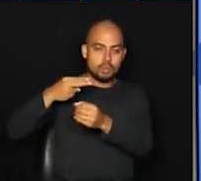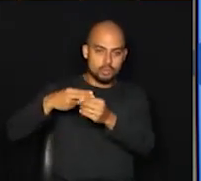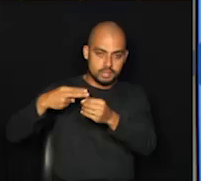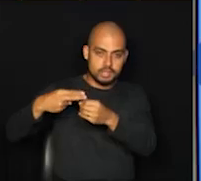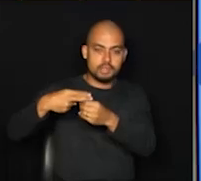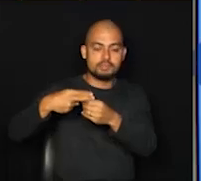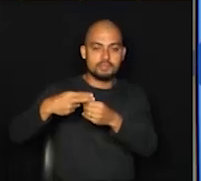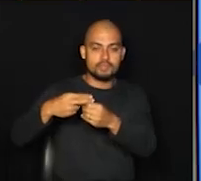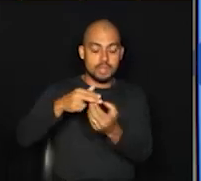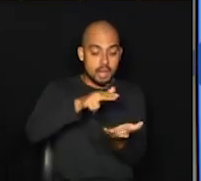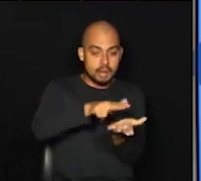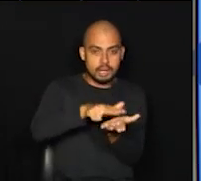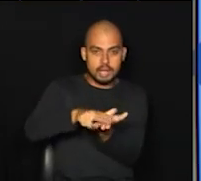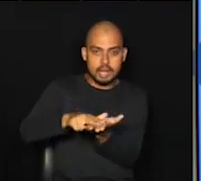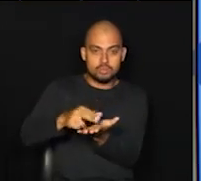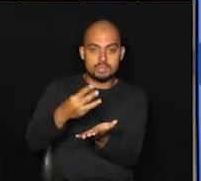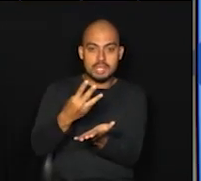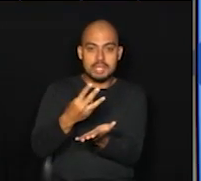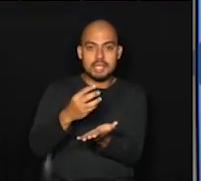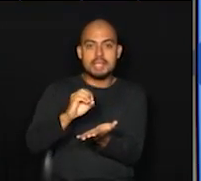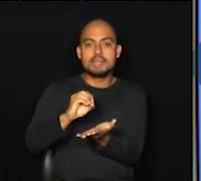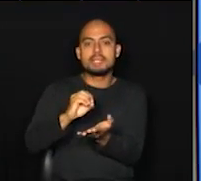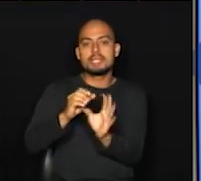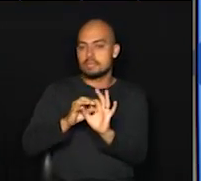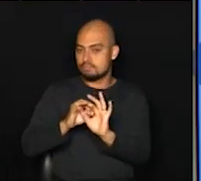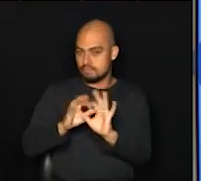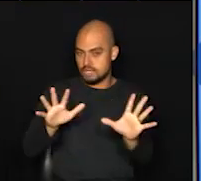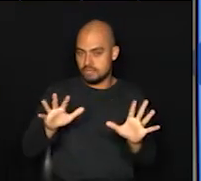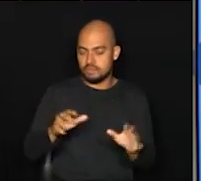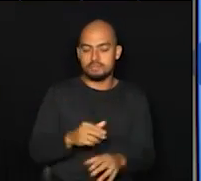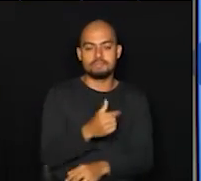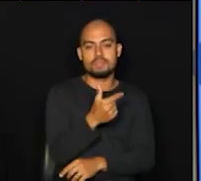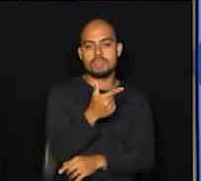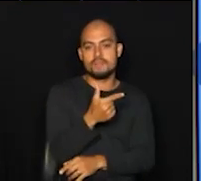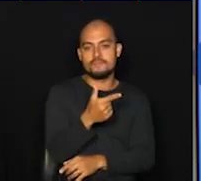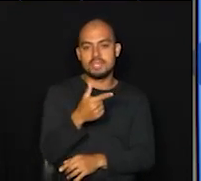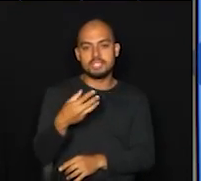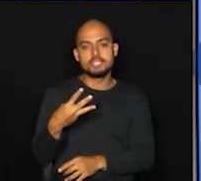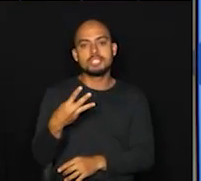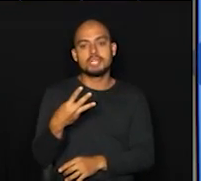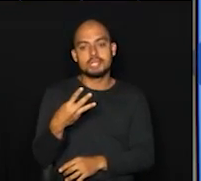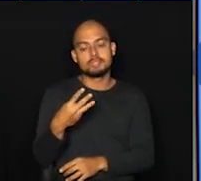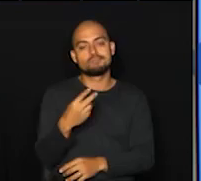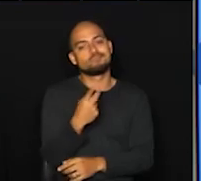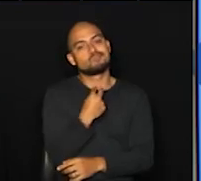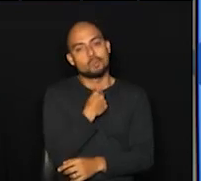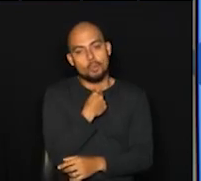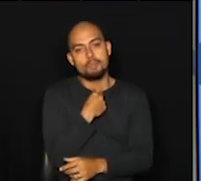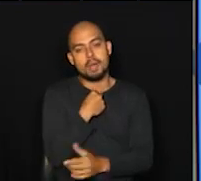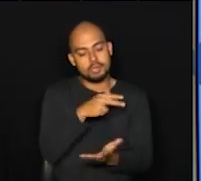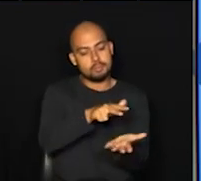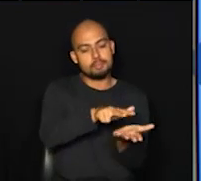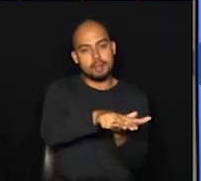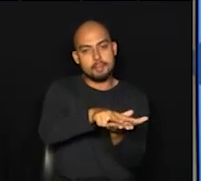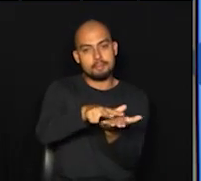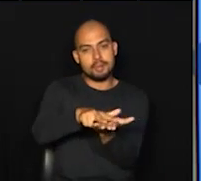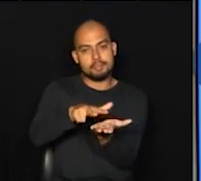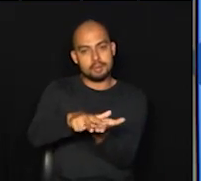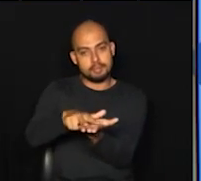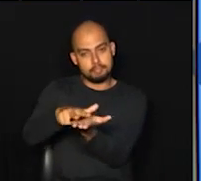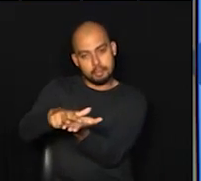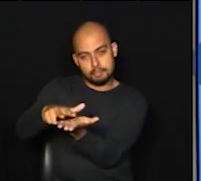30 leitos disponíveis, 23 ocupados. Nesse caso aí, olha, uma alta taxa de